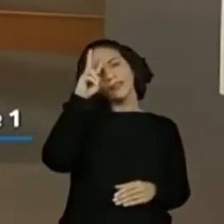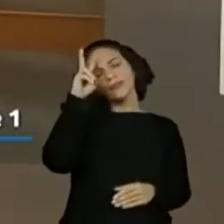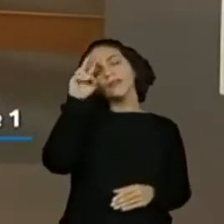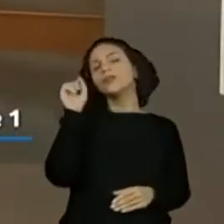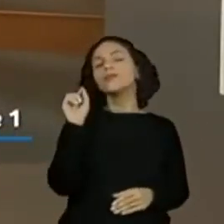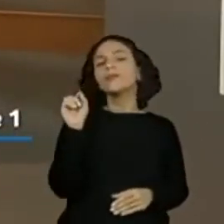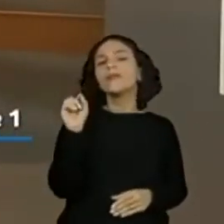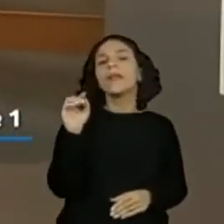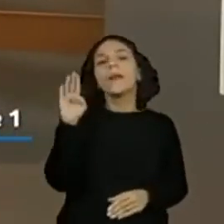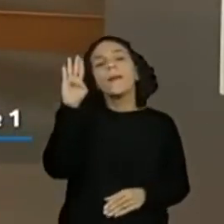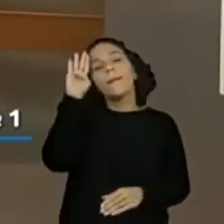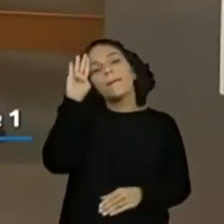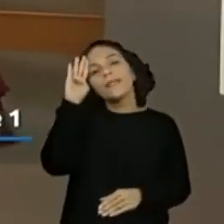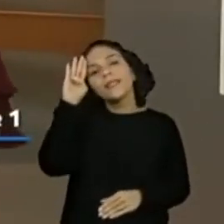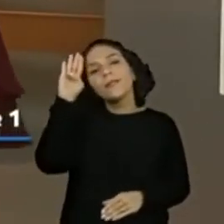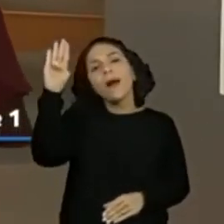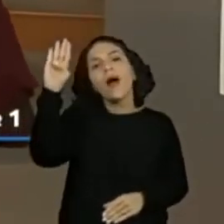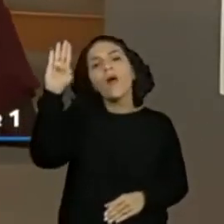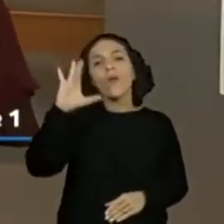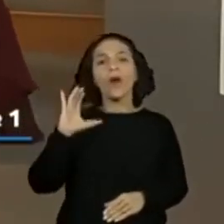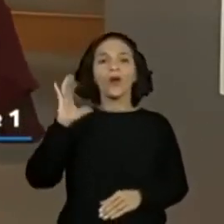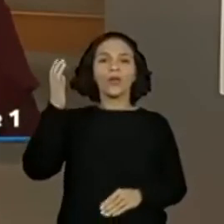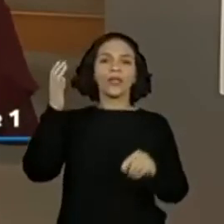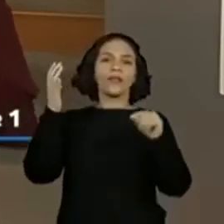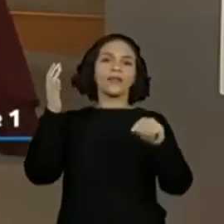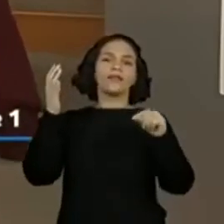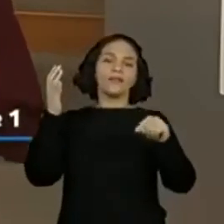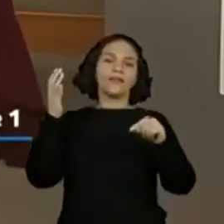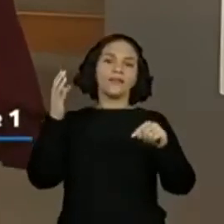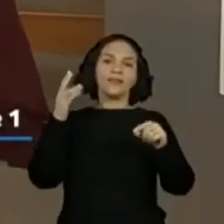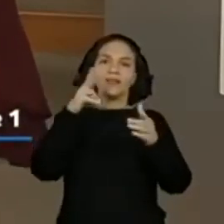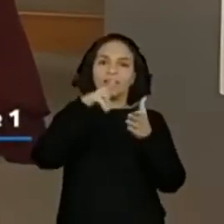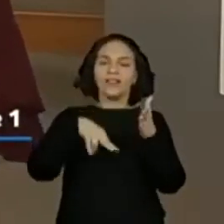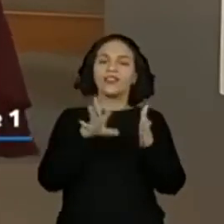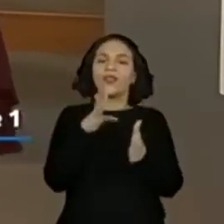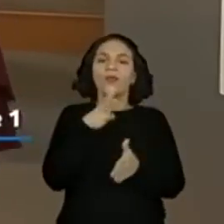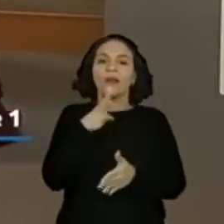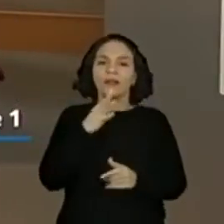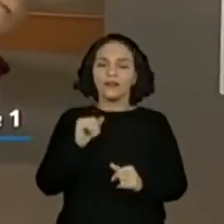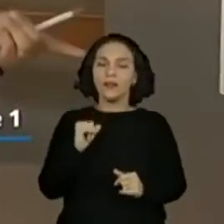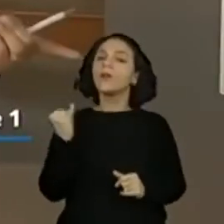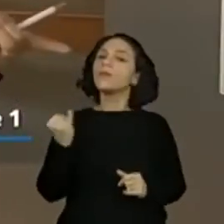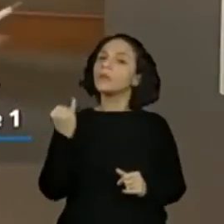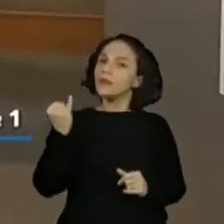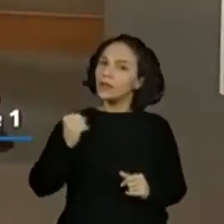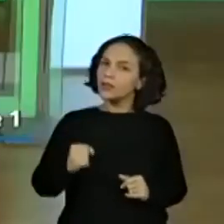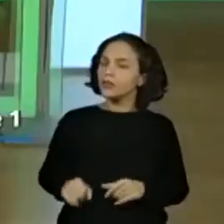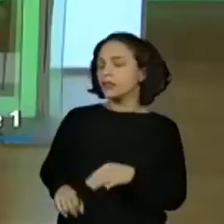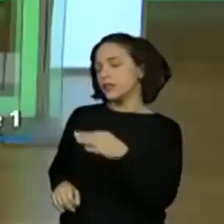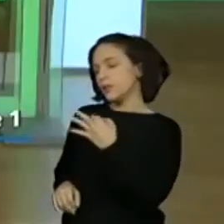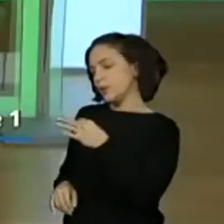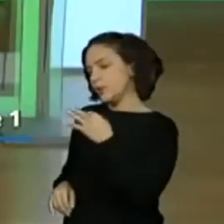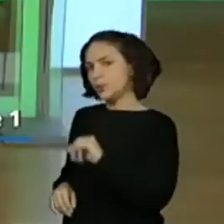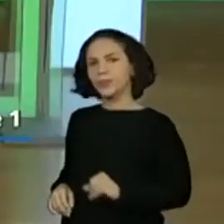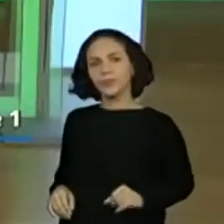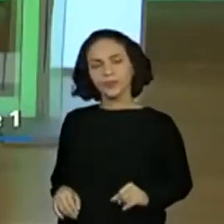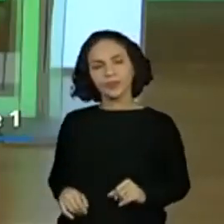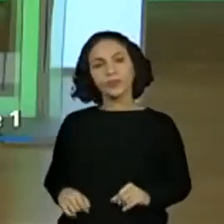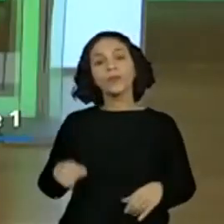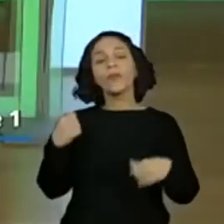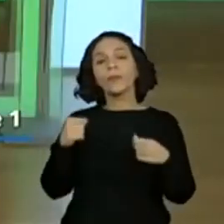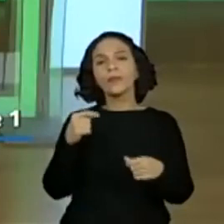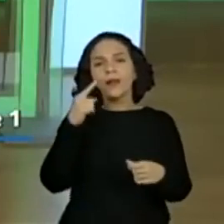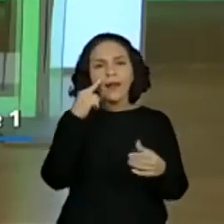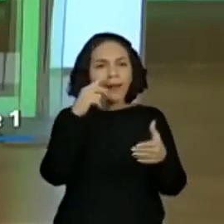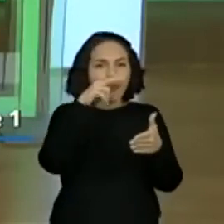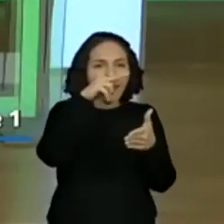principais acontecimentos dessa parte que a gente conhece. É importante, não é, professora Kelly? A gente tem que recuperar